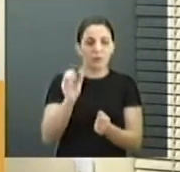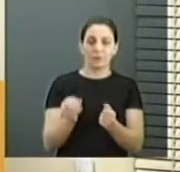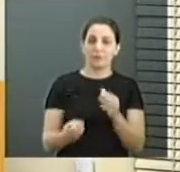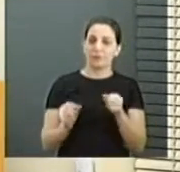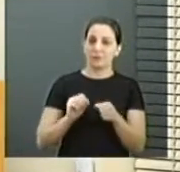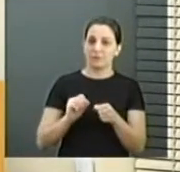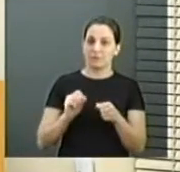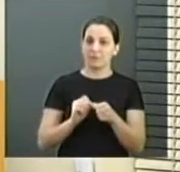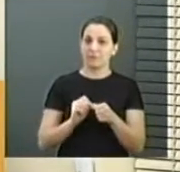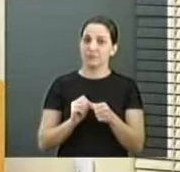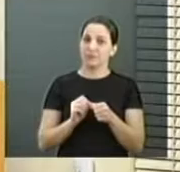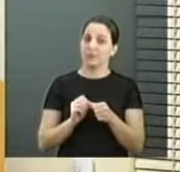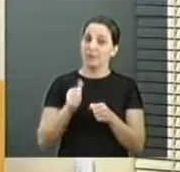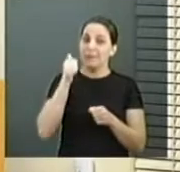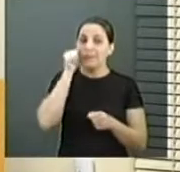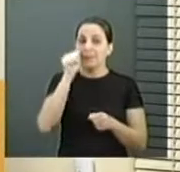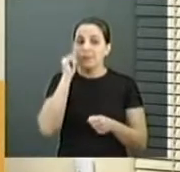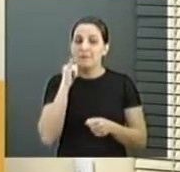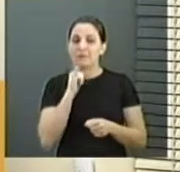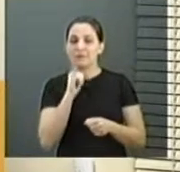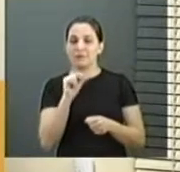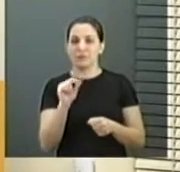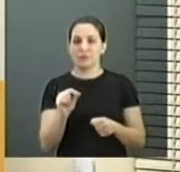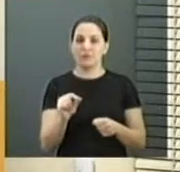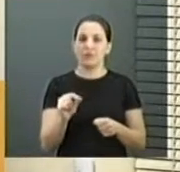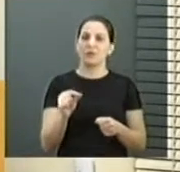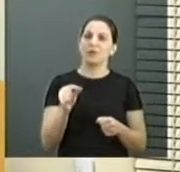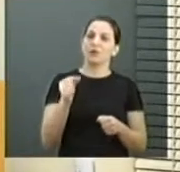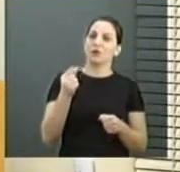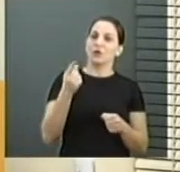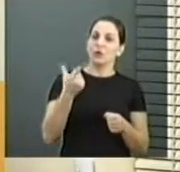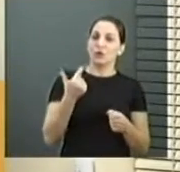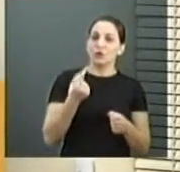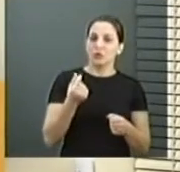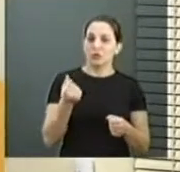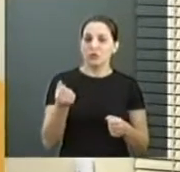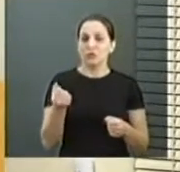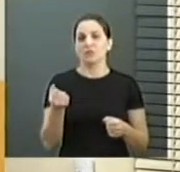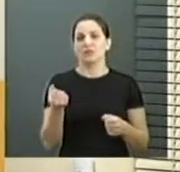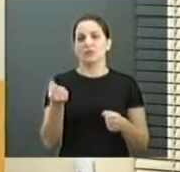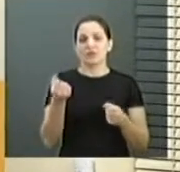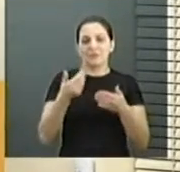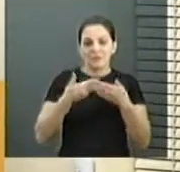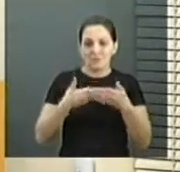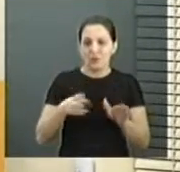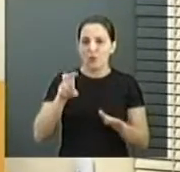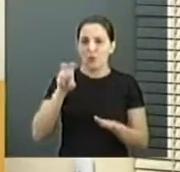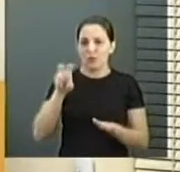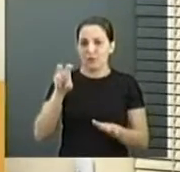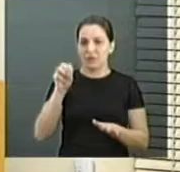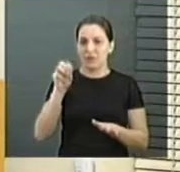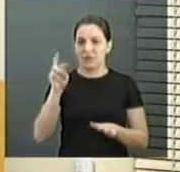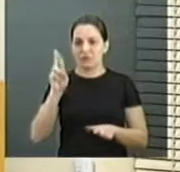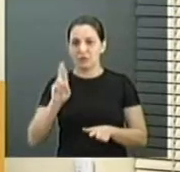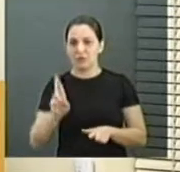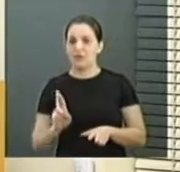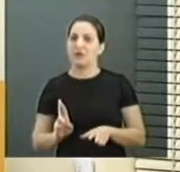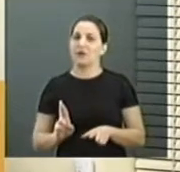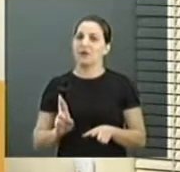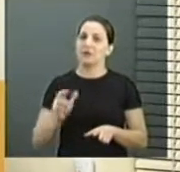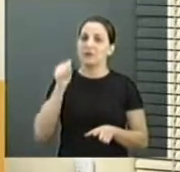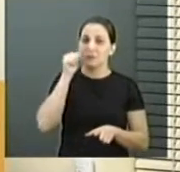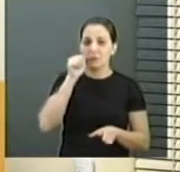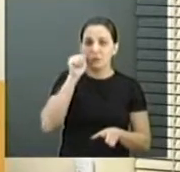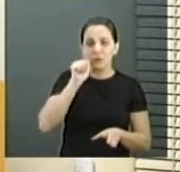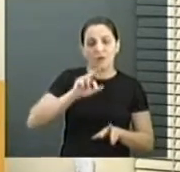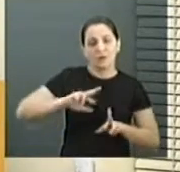Segundo elas, o prejuízo nesses dois dias chega a R$ 500,00, e como elas não têm outra fonte de renda, para essas mulheres faz uma